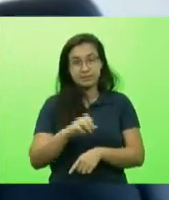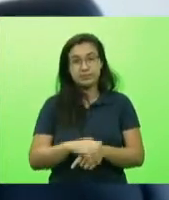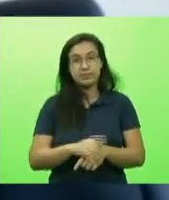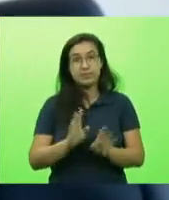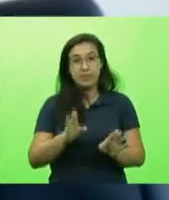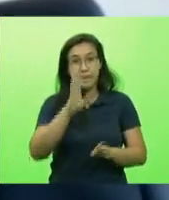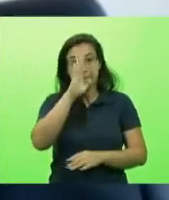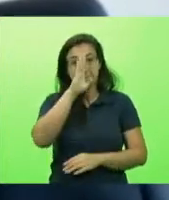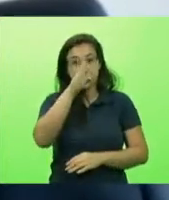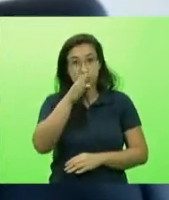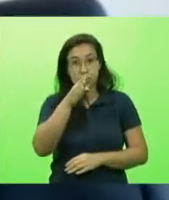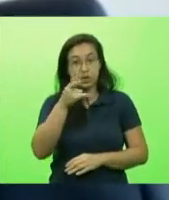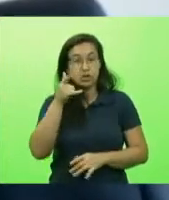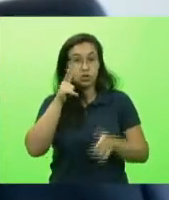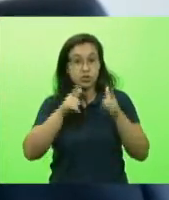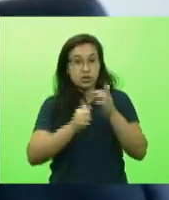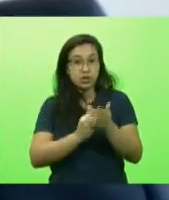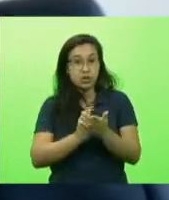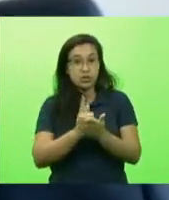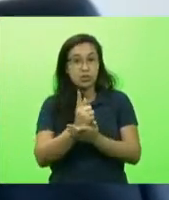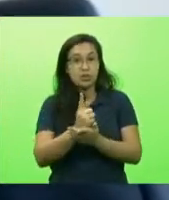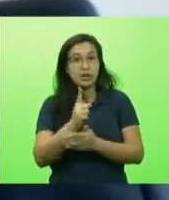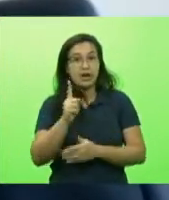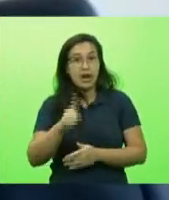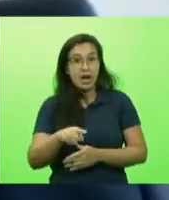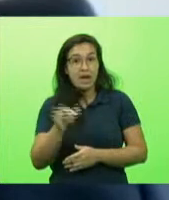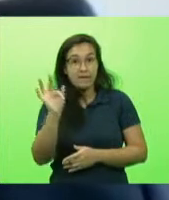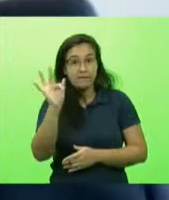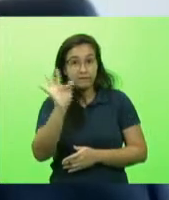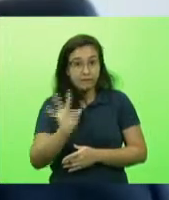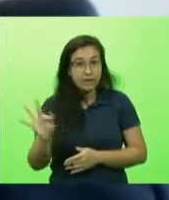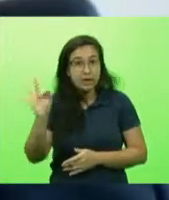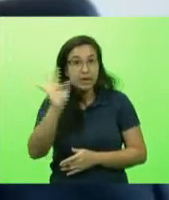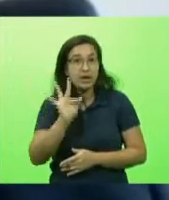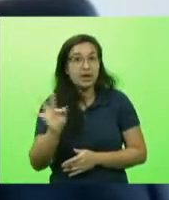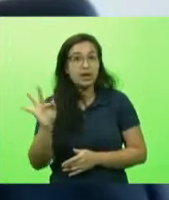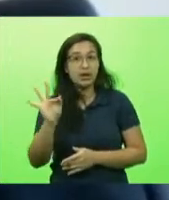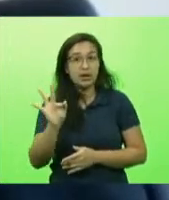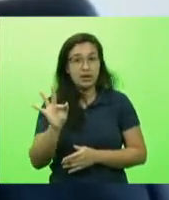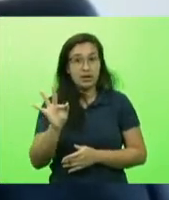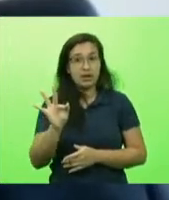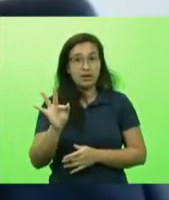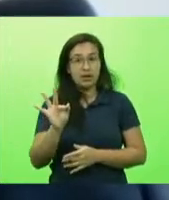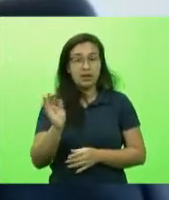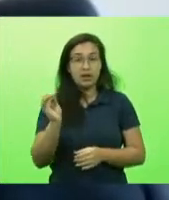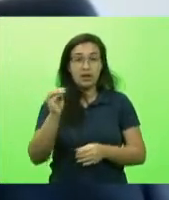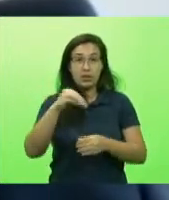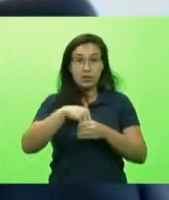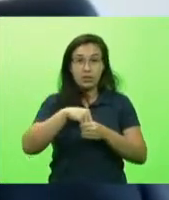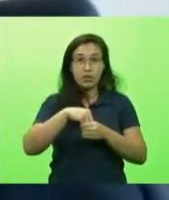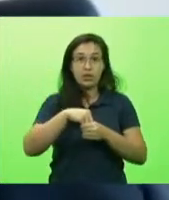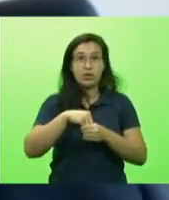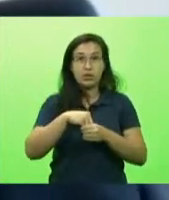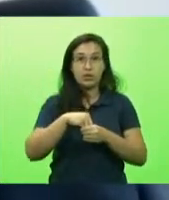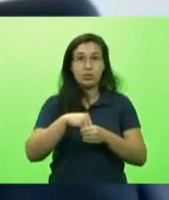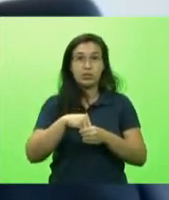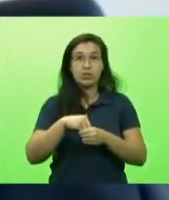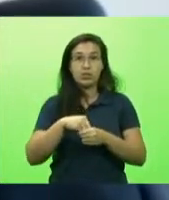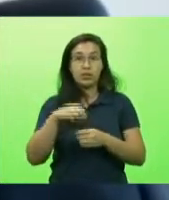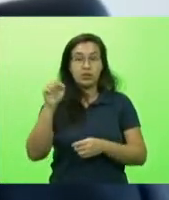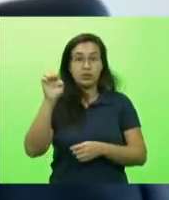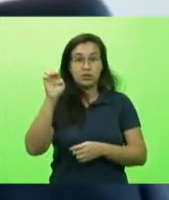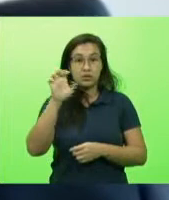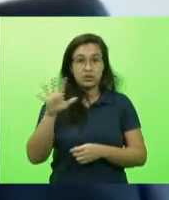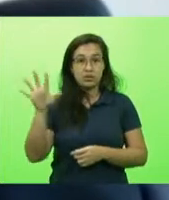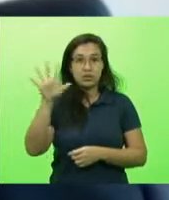aquisição é a prioridade do ente federal incluindo os grandes players os europeus têm tido uma certa